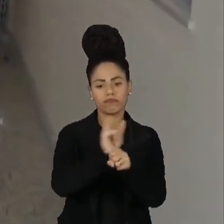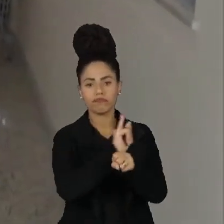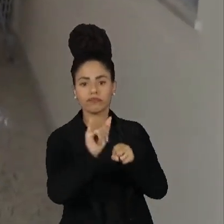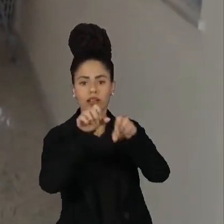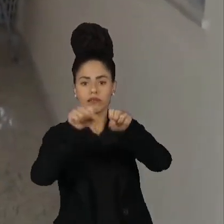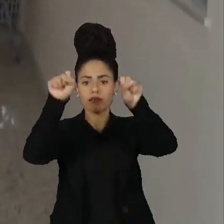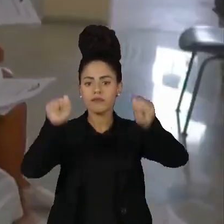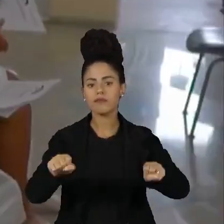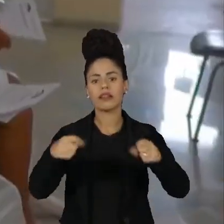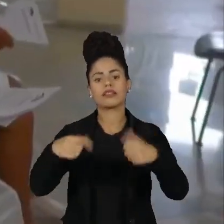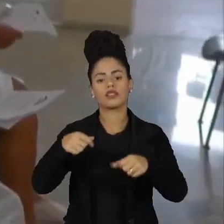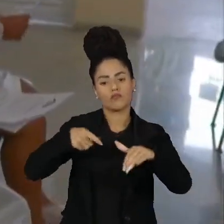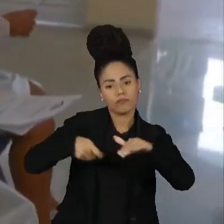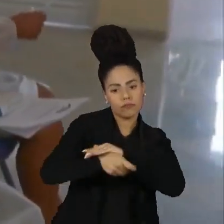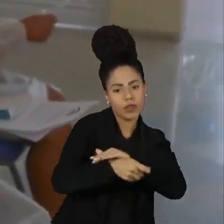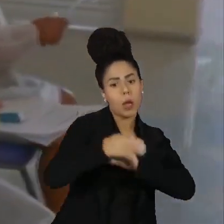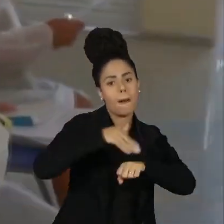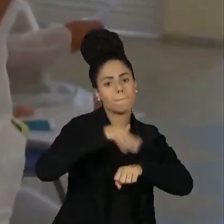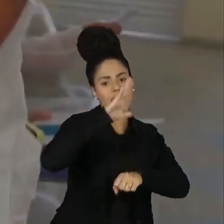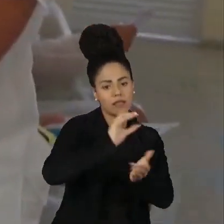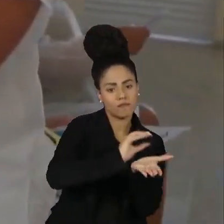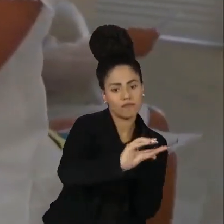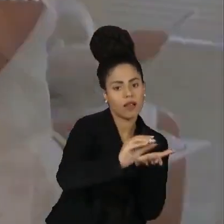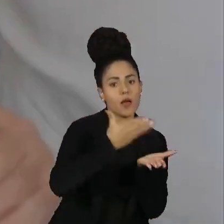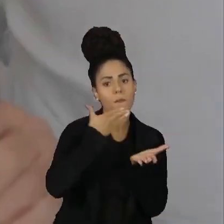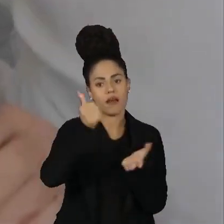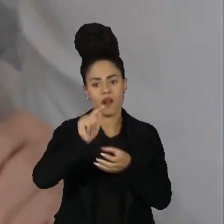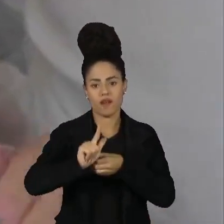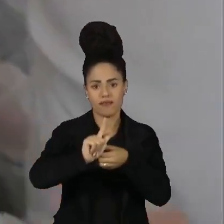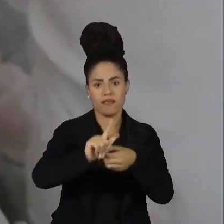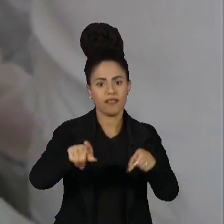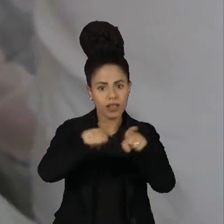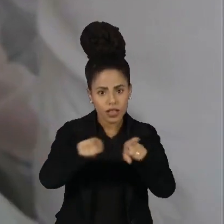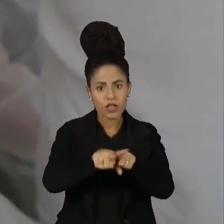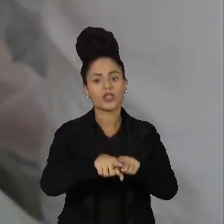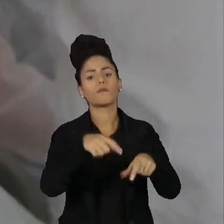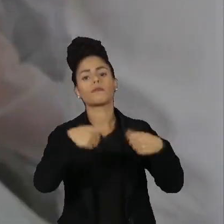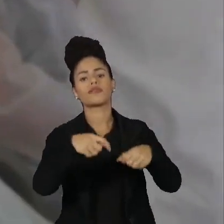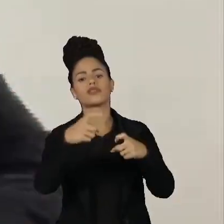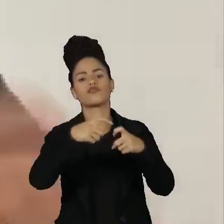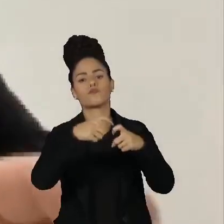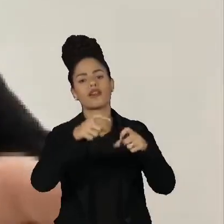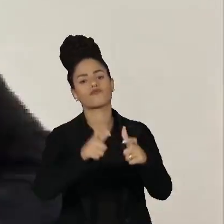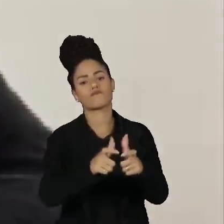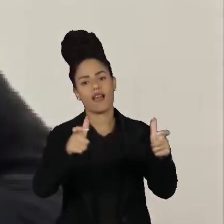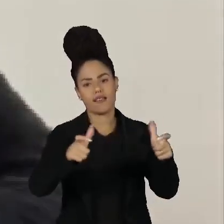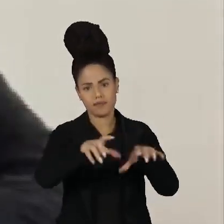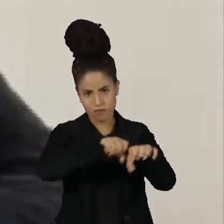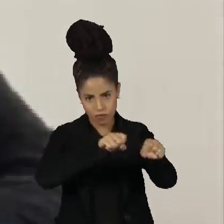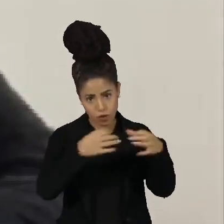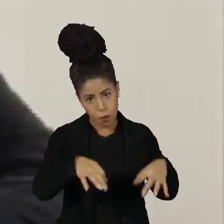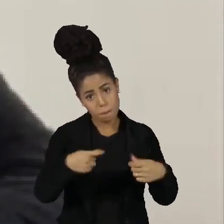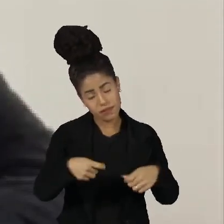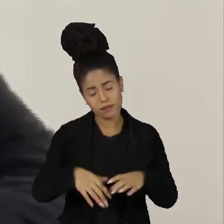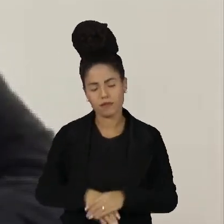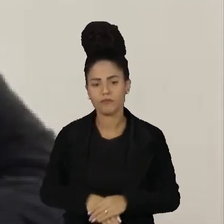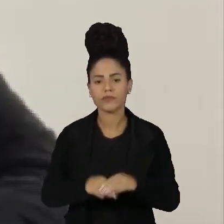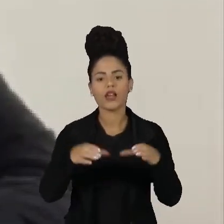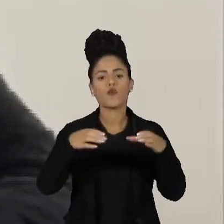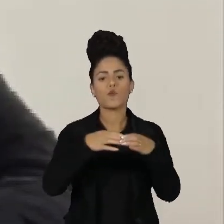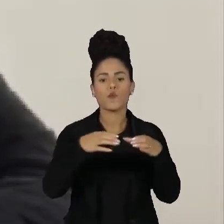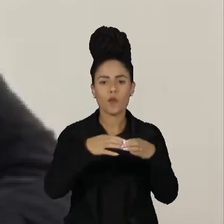através de mais financiamento, melhorias na gestão e a formação de mais profissionais. O programa Mais Médicos